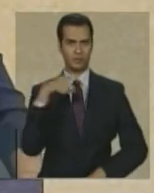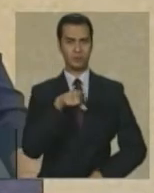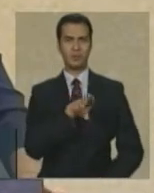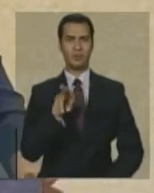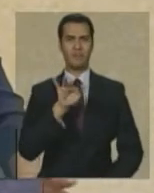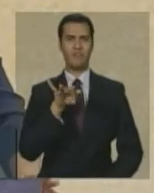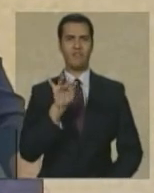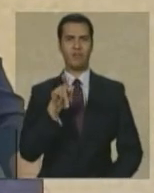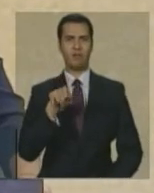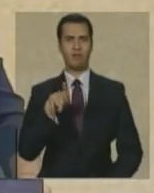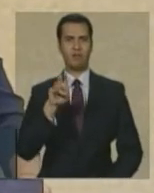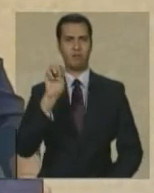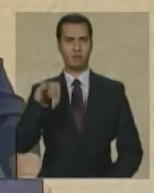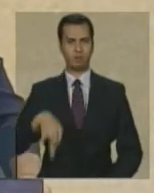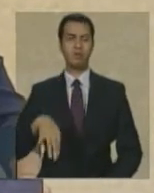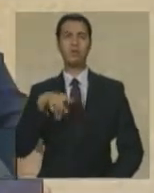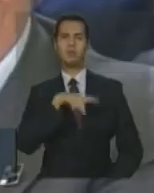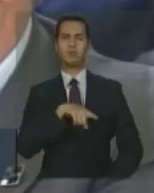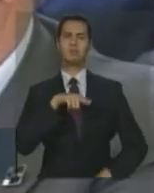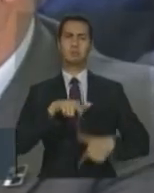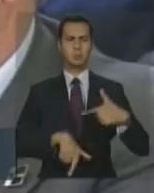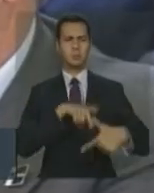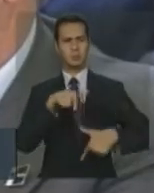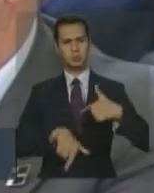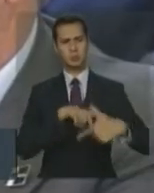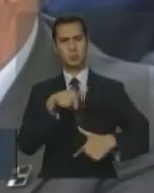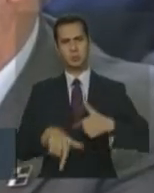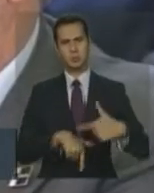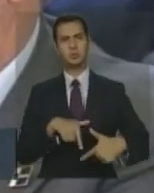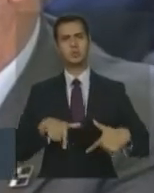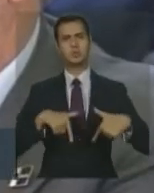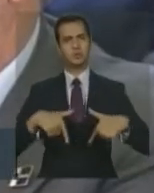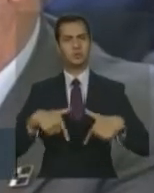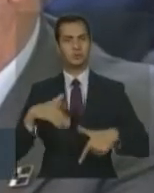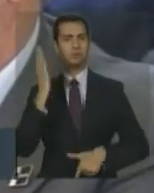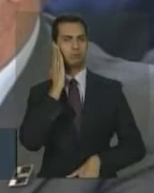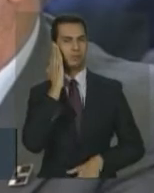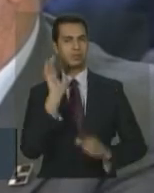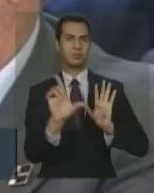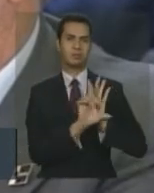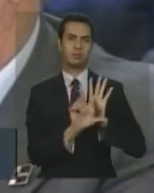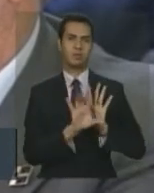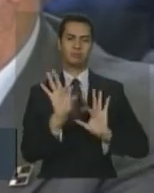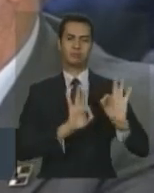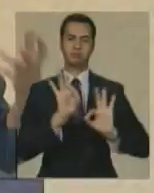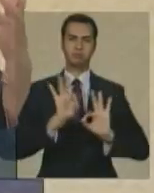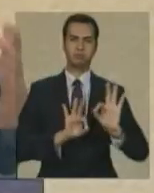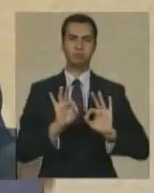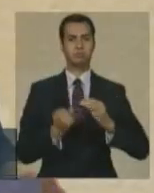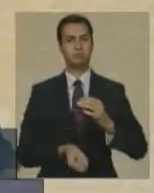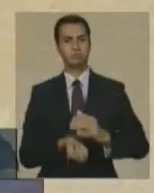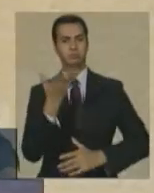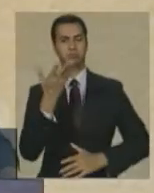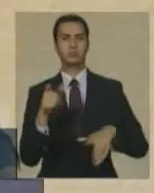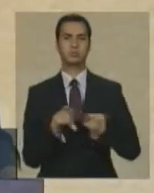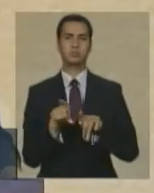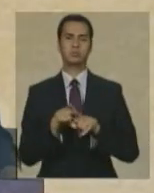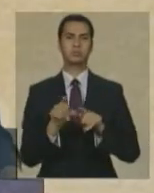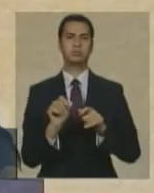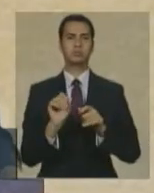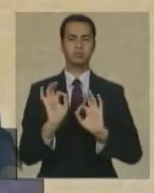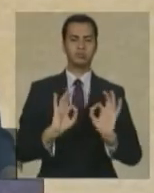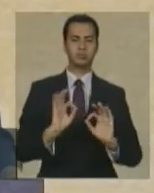a todos os desafios e dificuldades que era elaborar conceber e construir